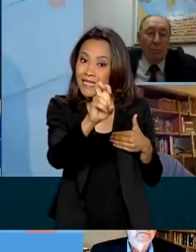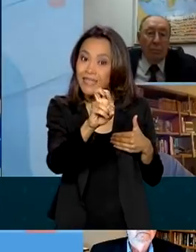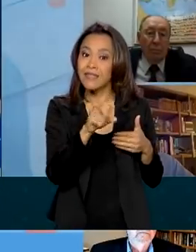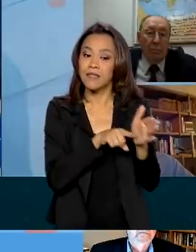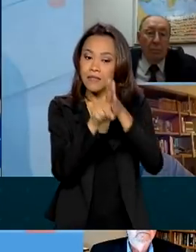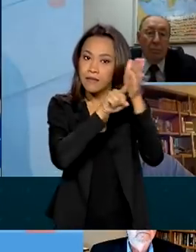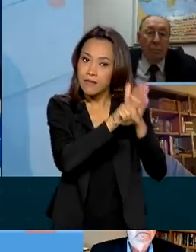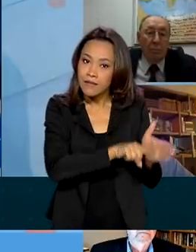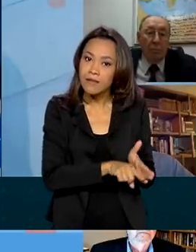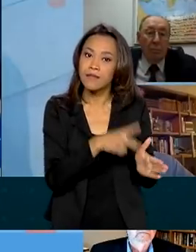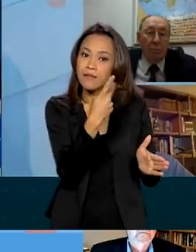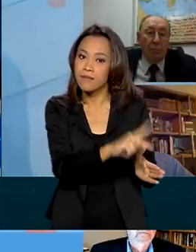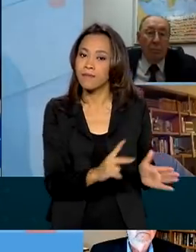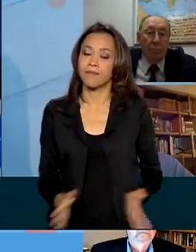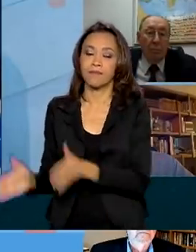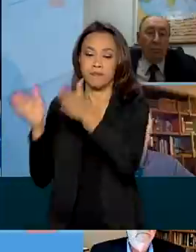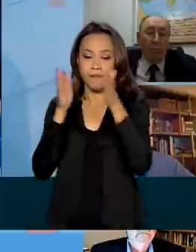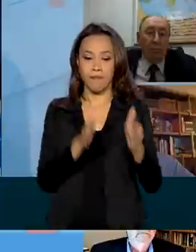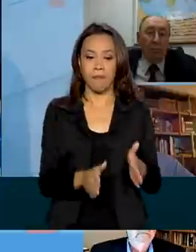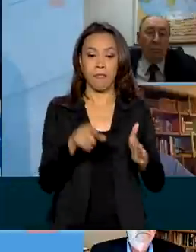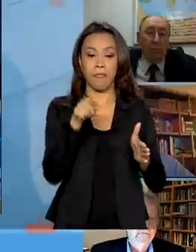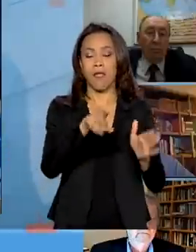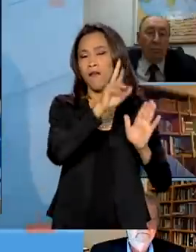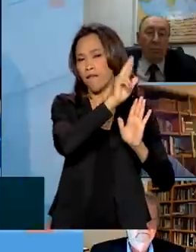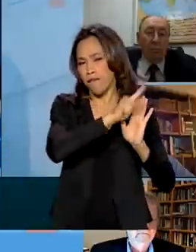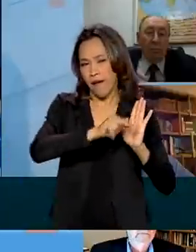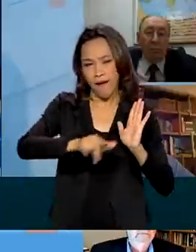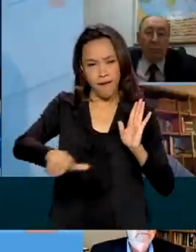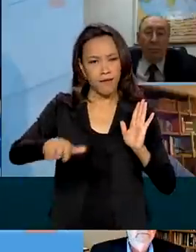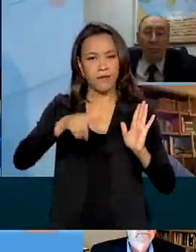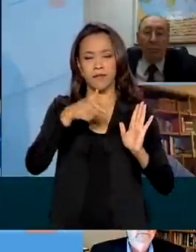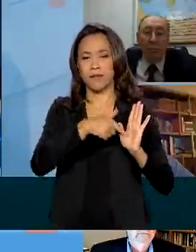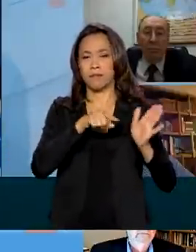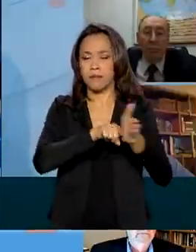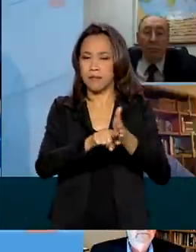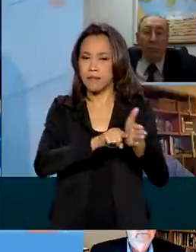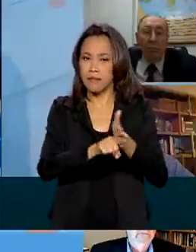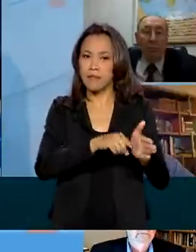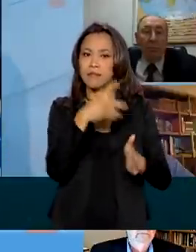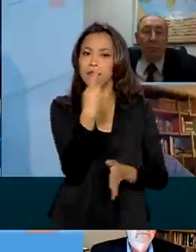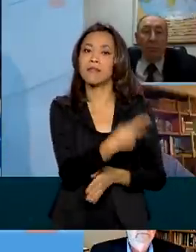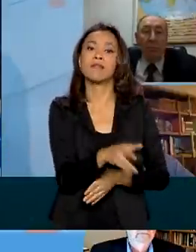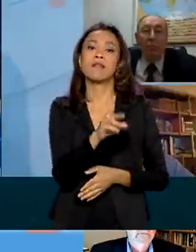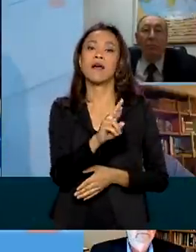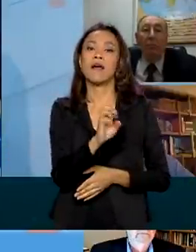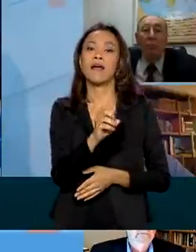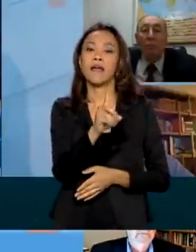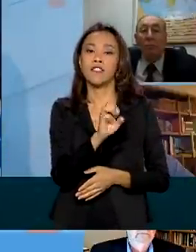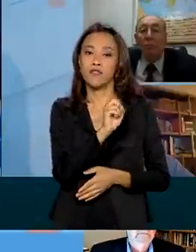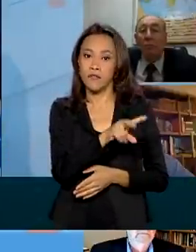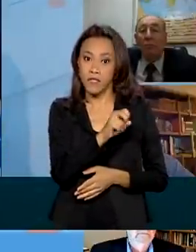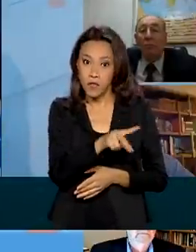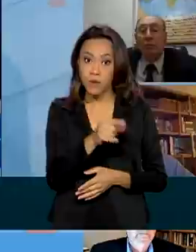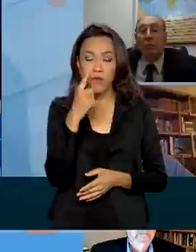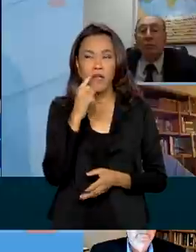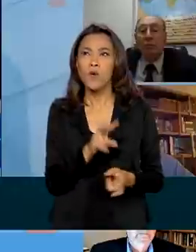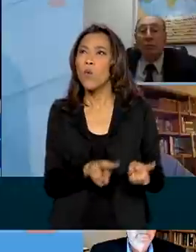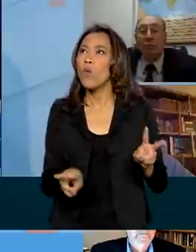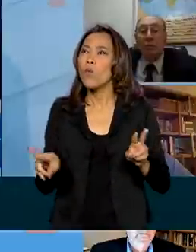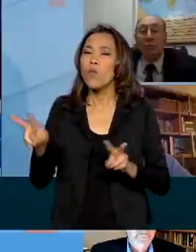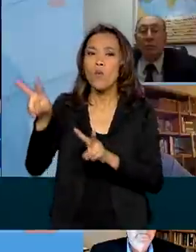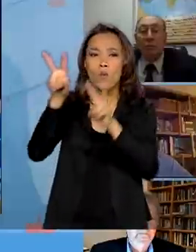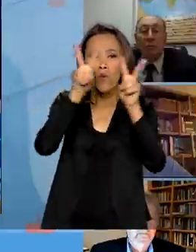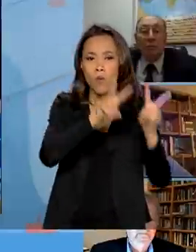Várias dessas ações da Rede Vírus, por exemplo, o sequenciamento em todo o território nacional, o vírus em todo o território nacional,